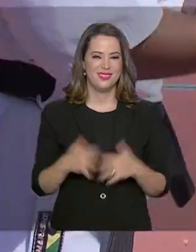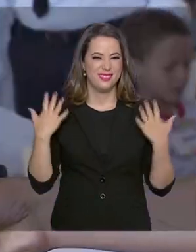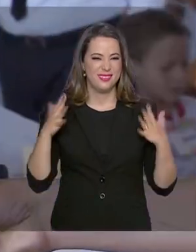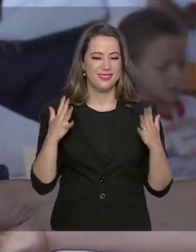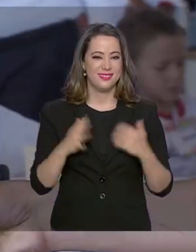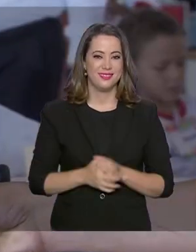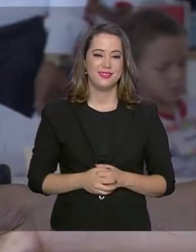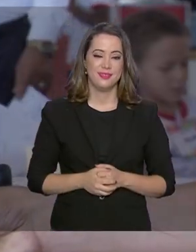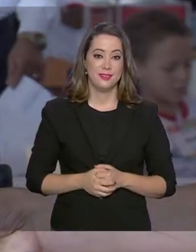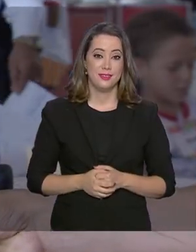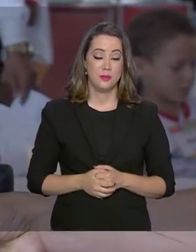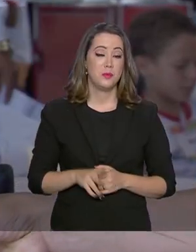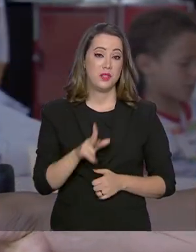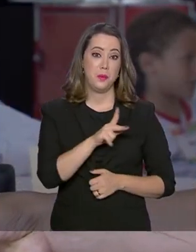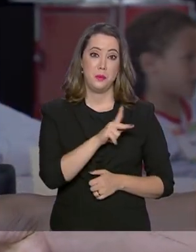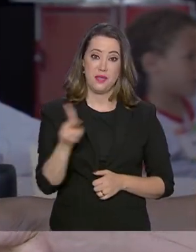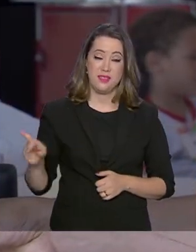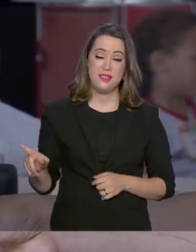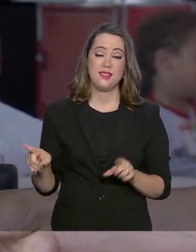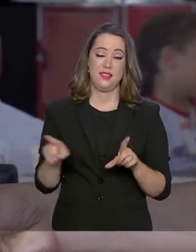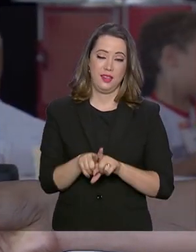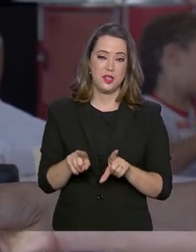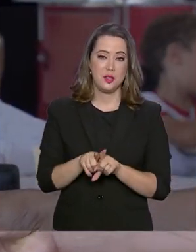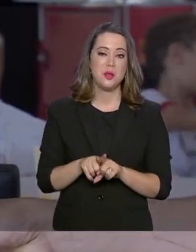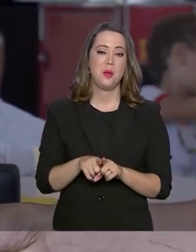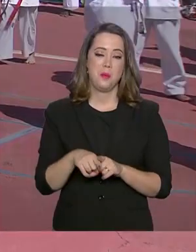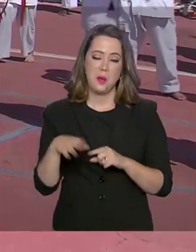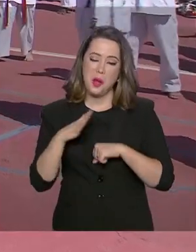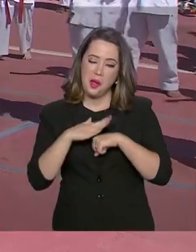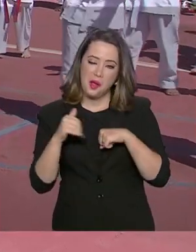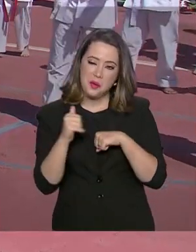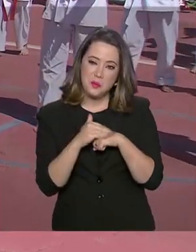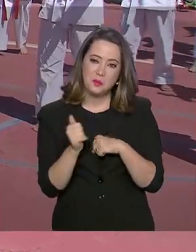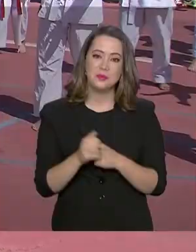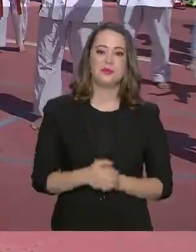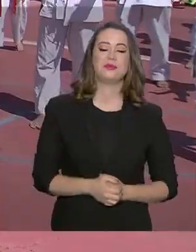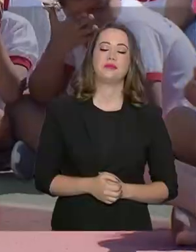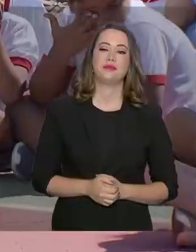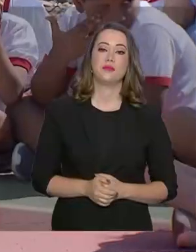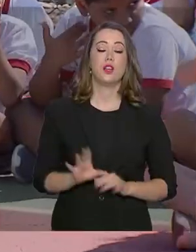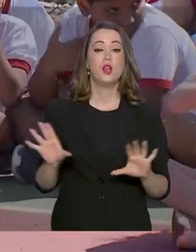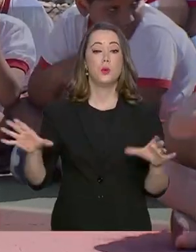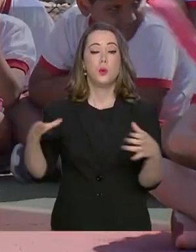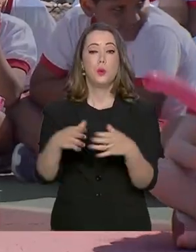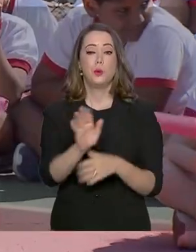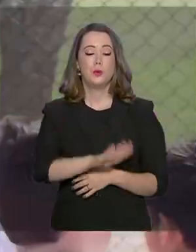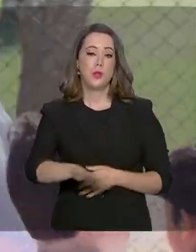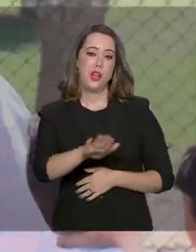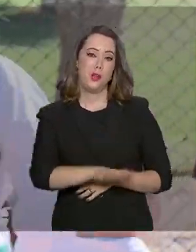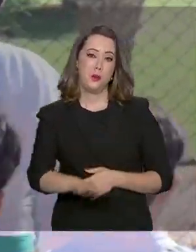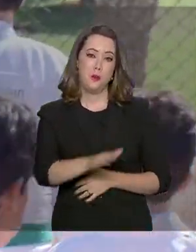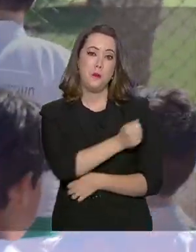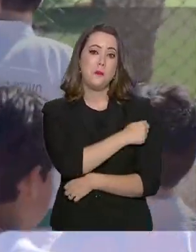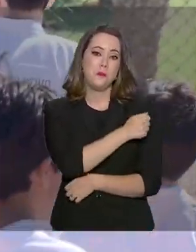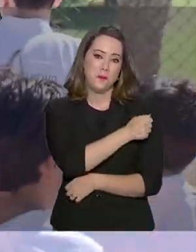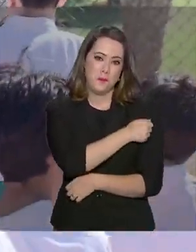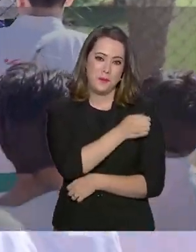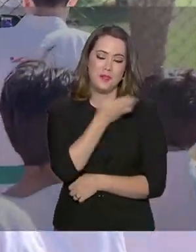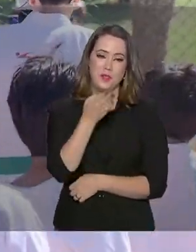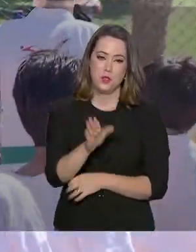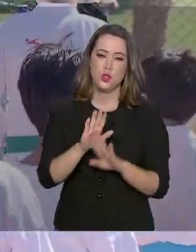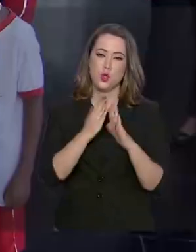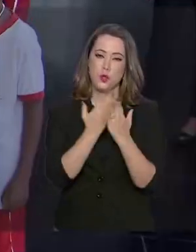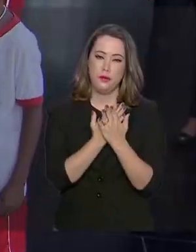E o presidente é muito gentil. A Anny faz parte desse grupo de estudantes de escolas públicas e